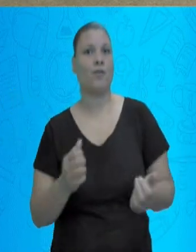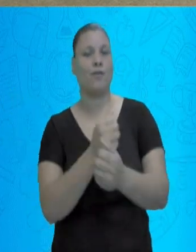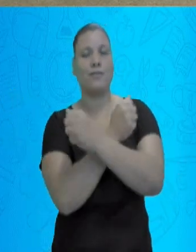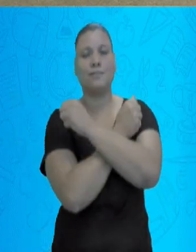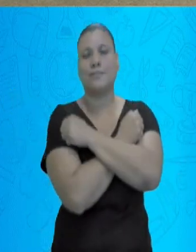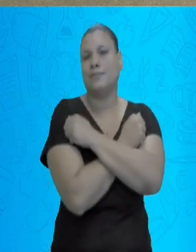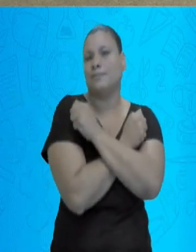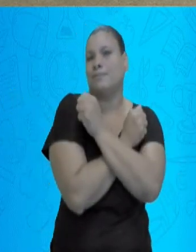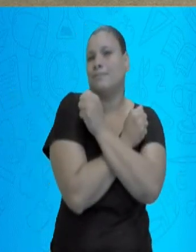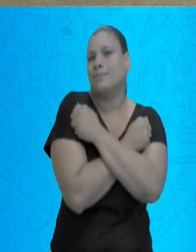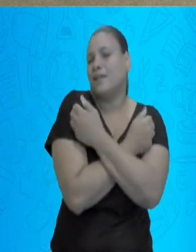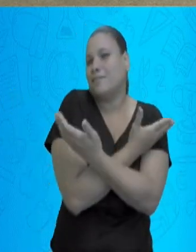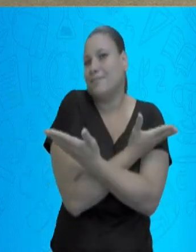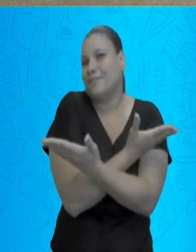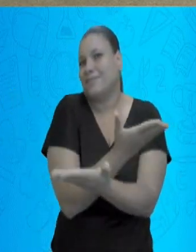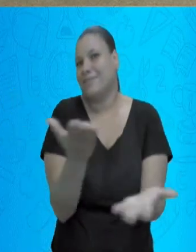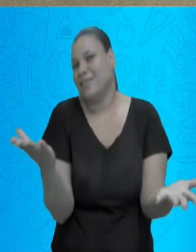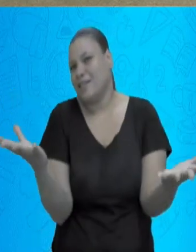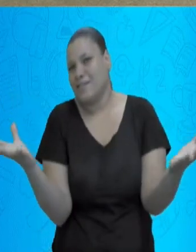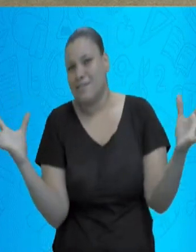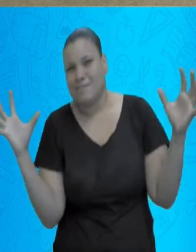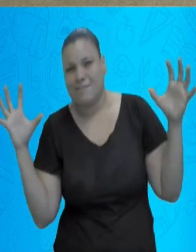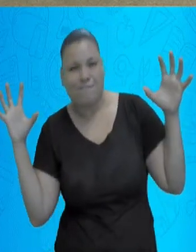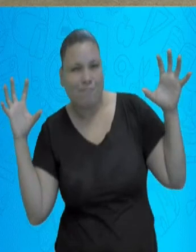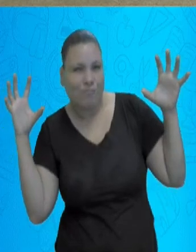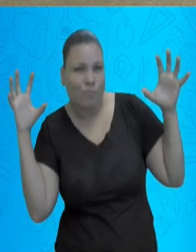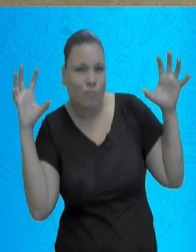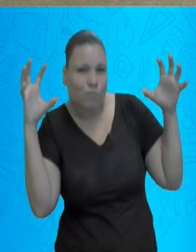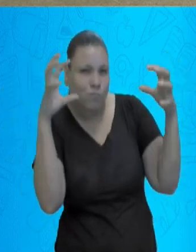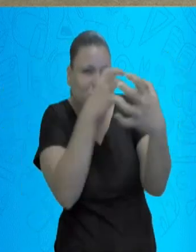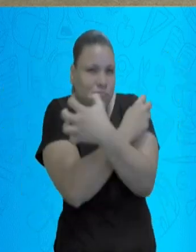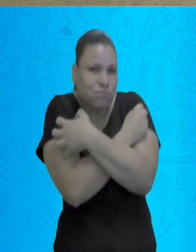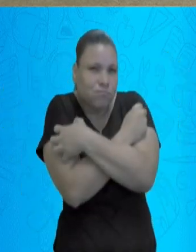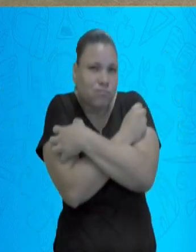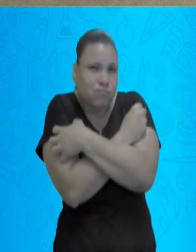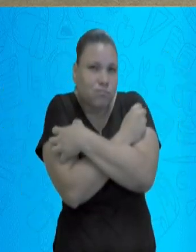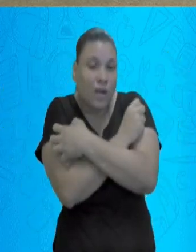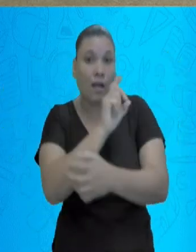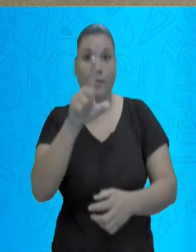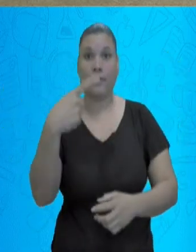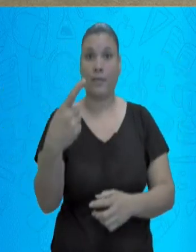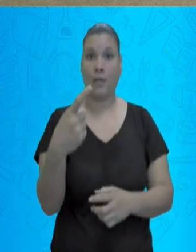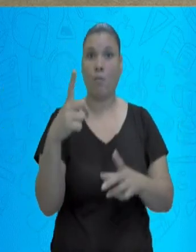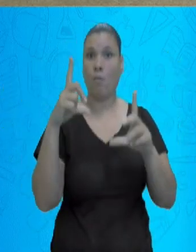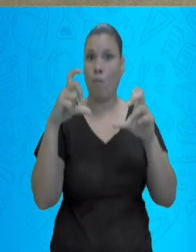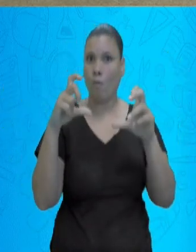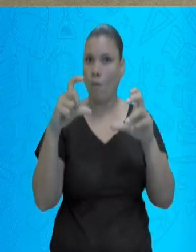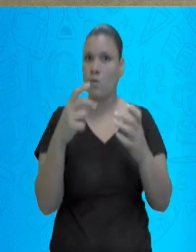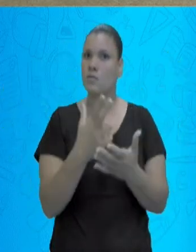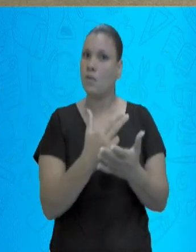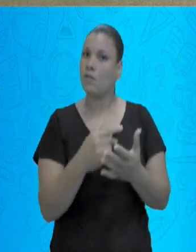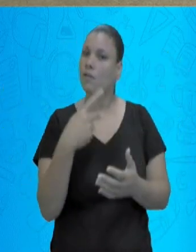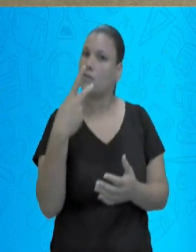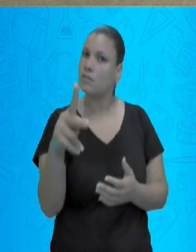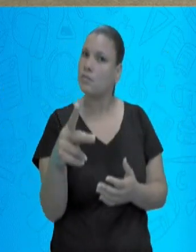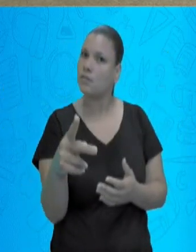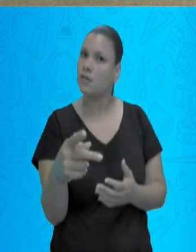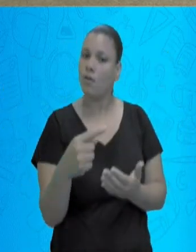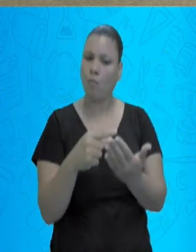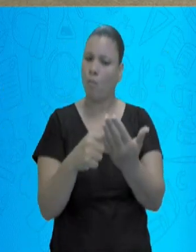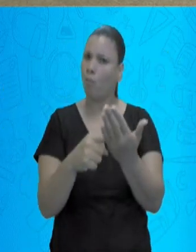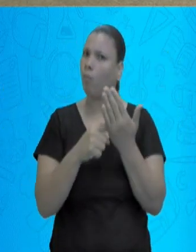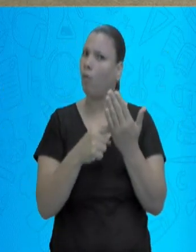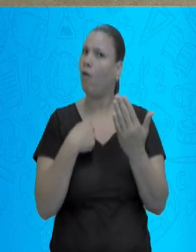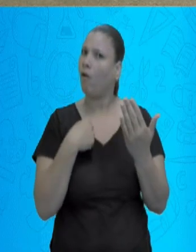abraço monstro. E o seu monstro, como ficou? Tira uma foto e manda pra sua professora para que possamos ver como ficou o seu